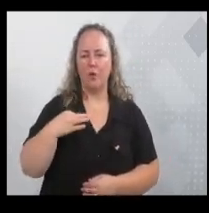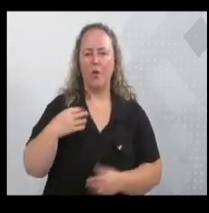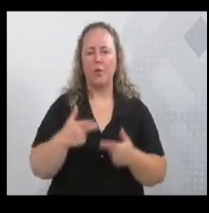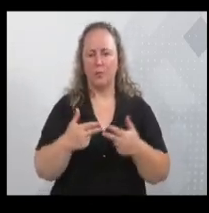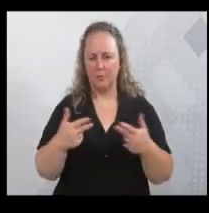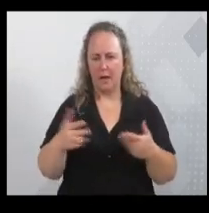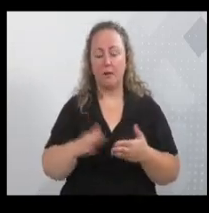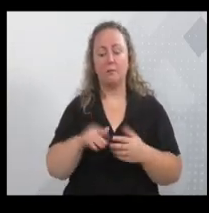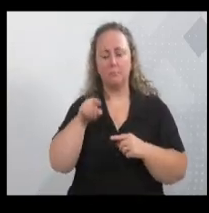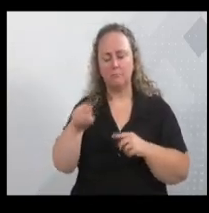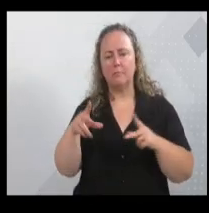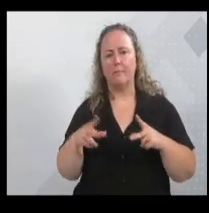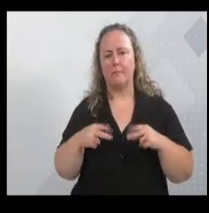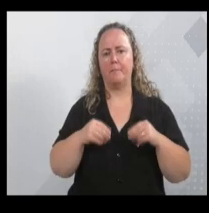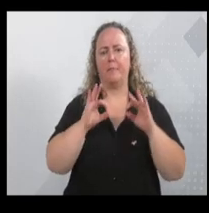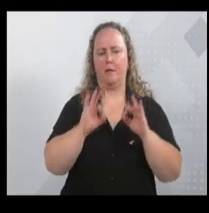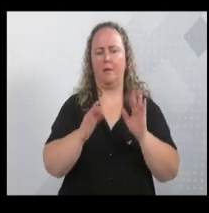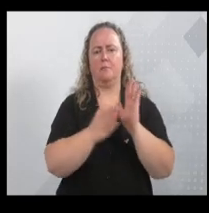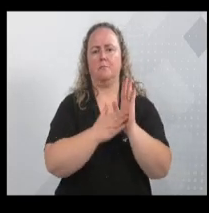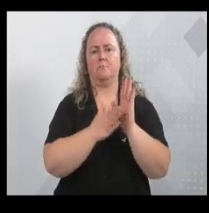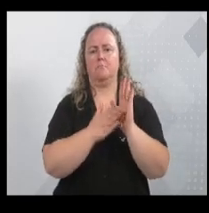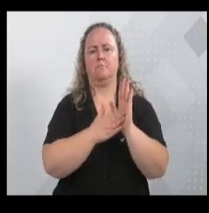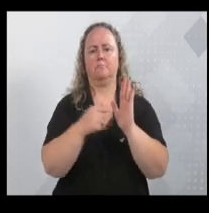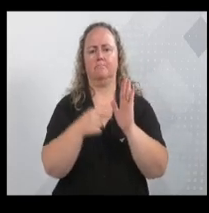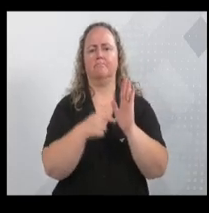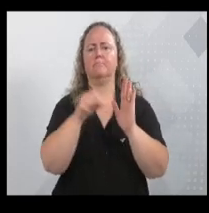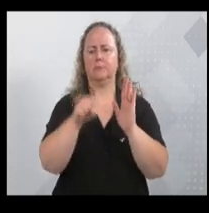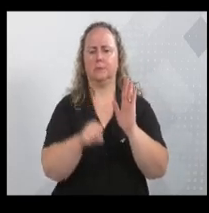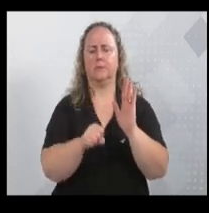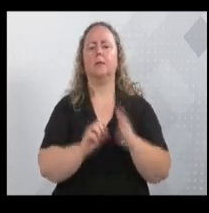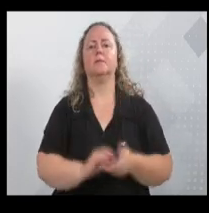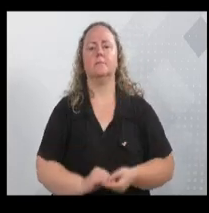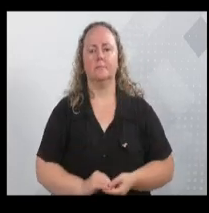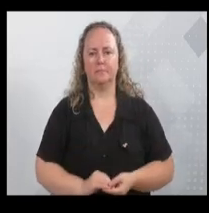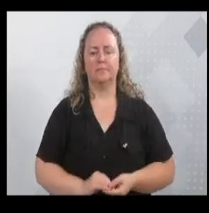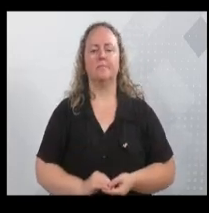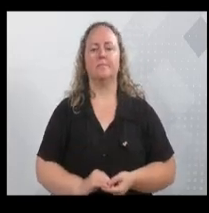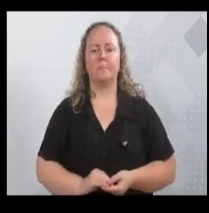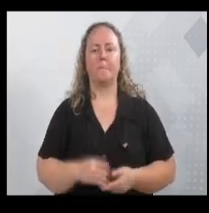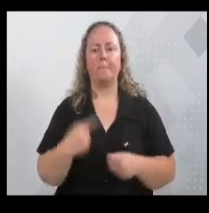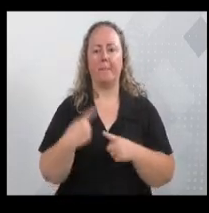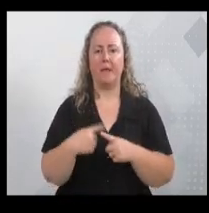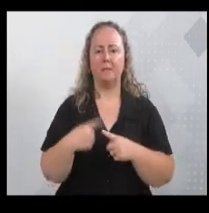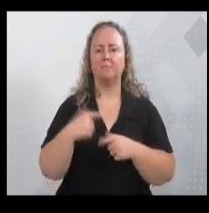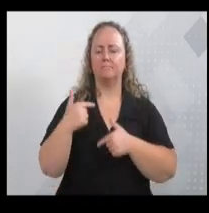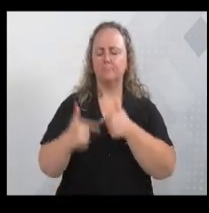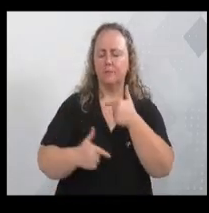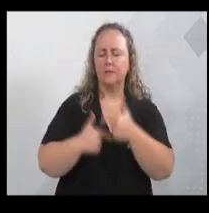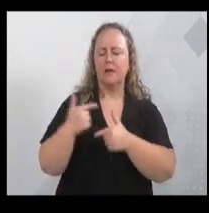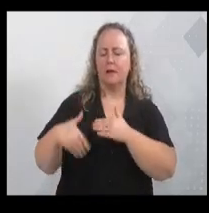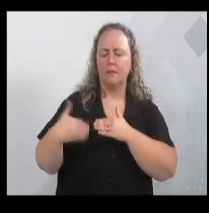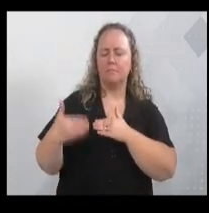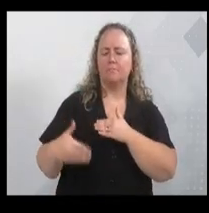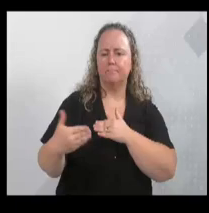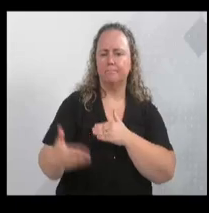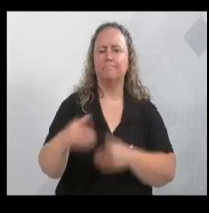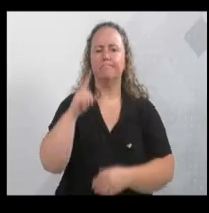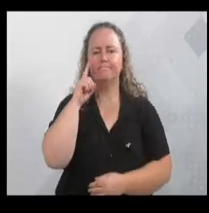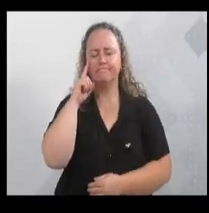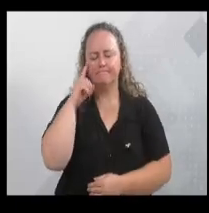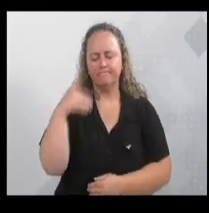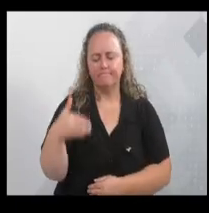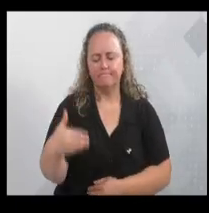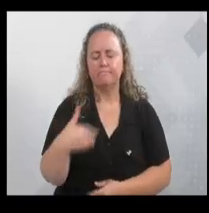realmente o aplauso, porque estavam trabalhando ali no dia a dia, estavam ali ajudando as pessoas, são essas que